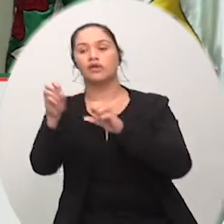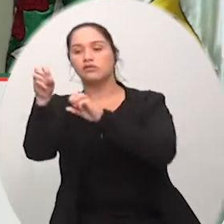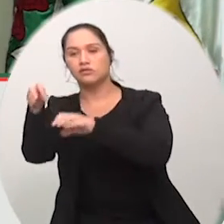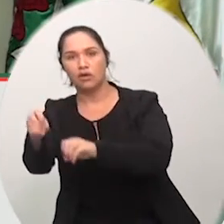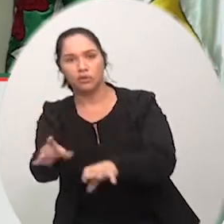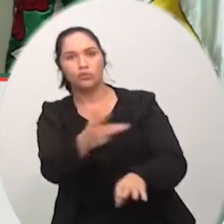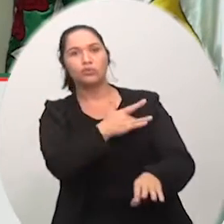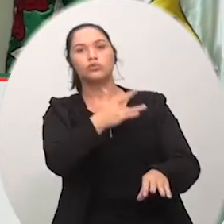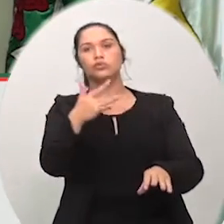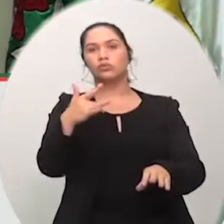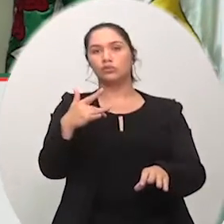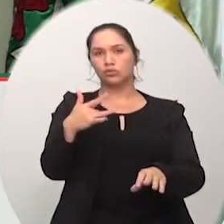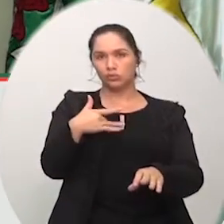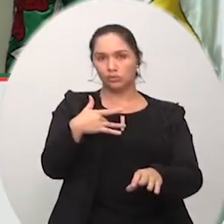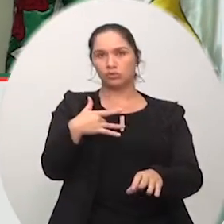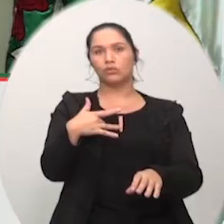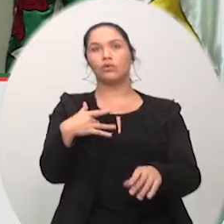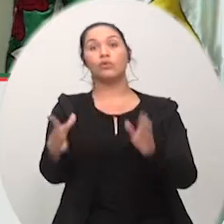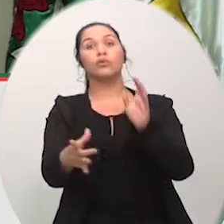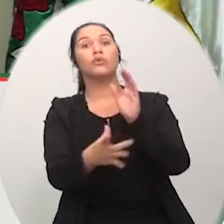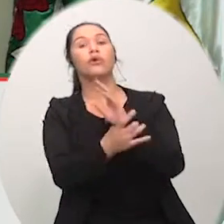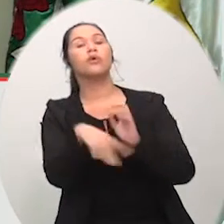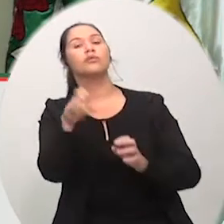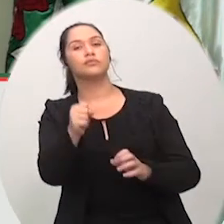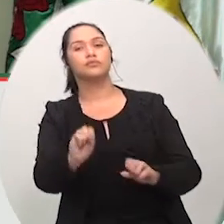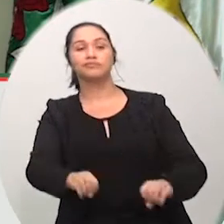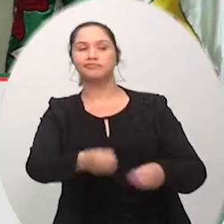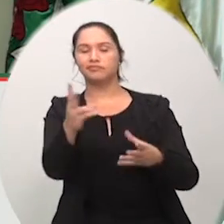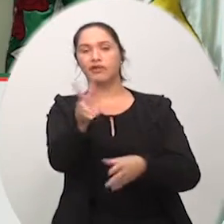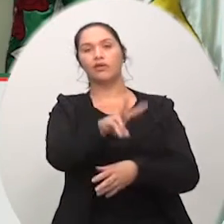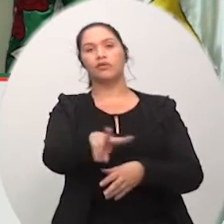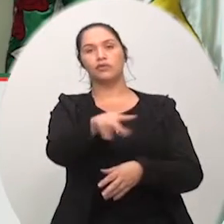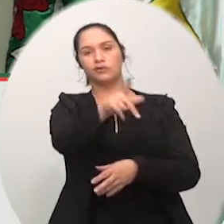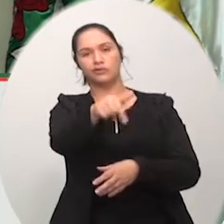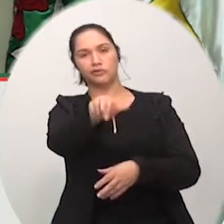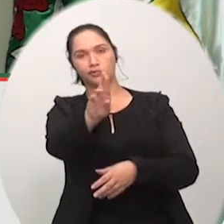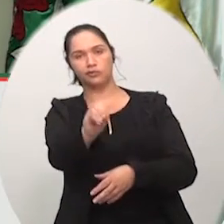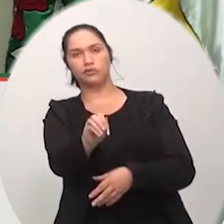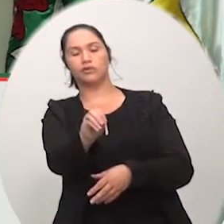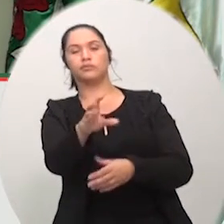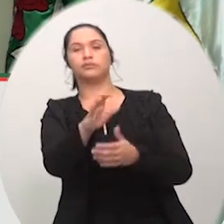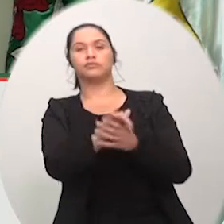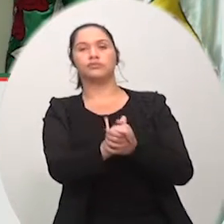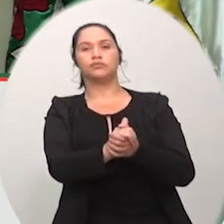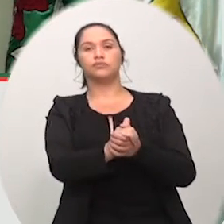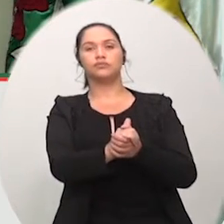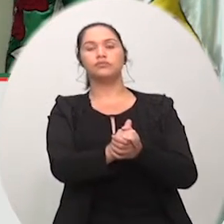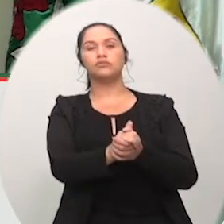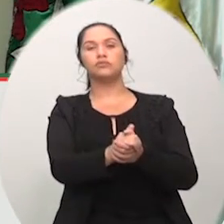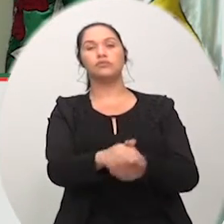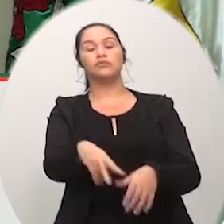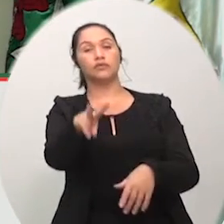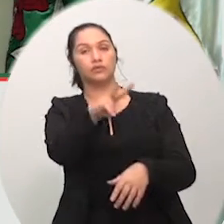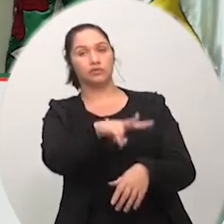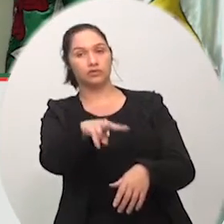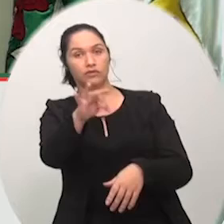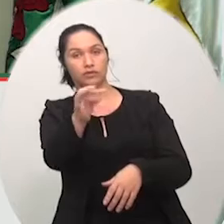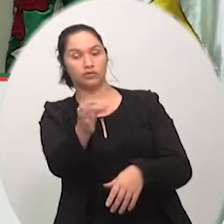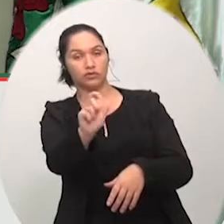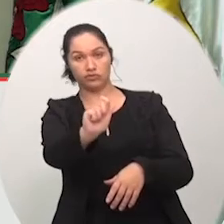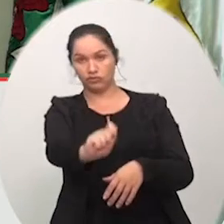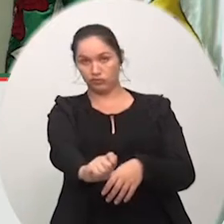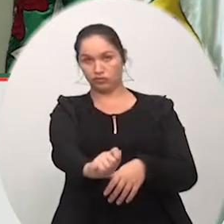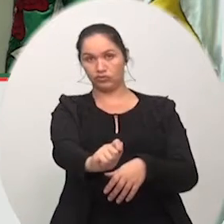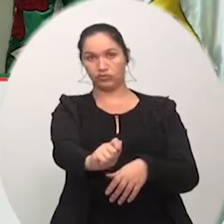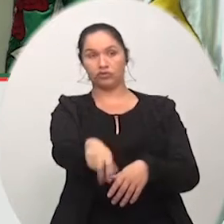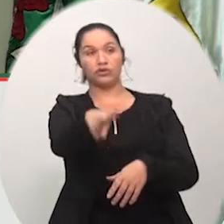vereador, eu tenho uma preocupação muito grande, muito bem trazida pelo vereador Zairo, corroborado pelo próprio vereador Tita,